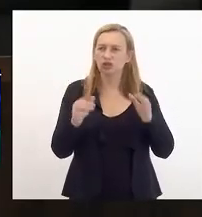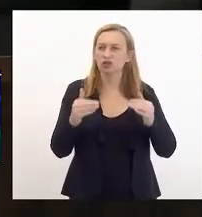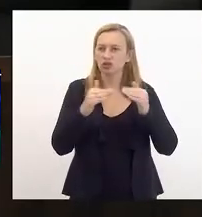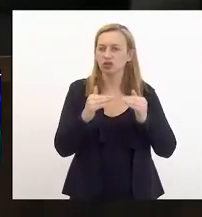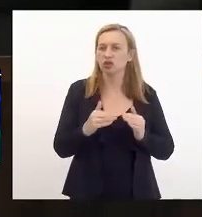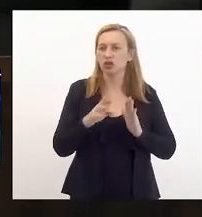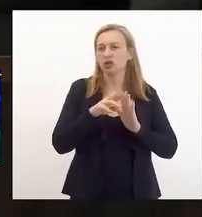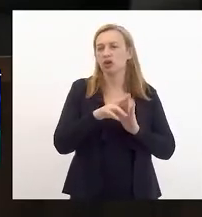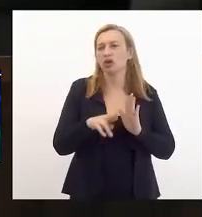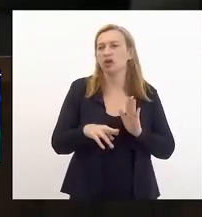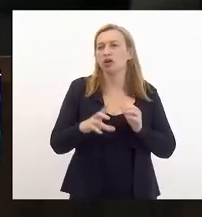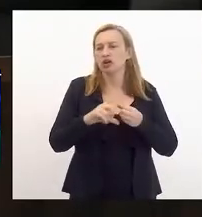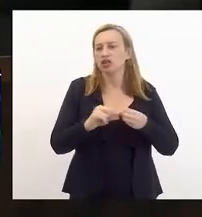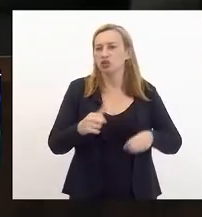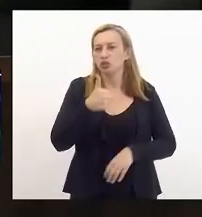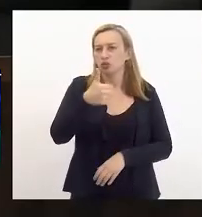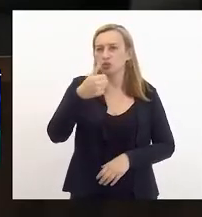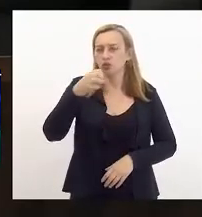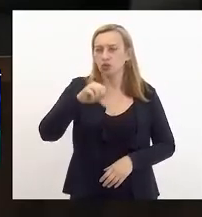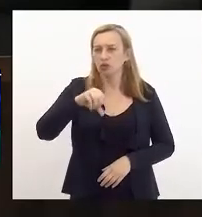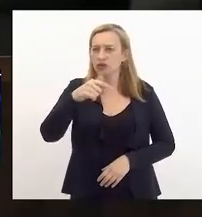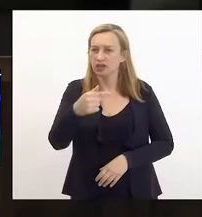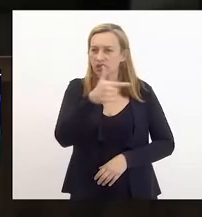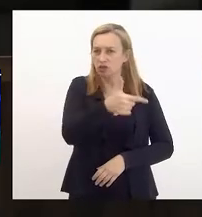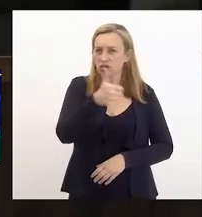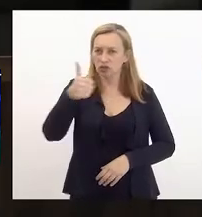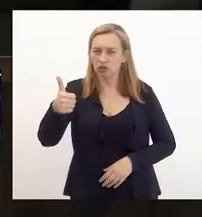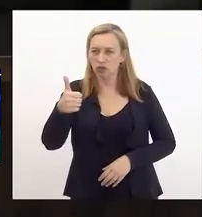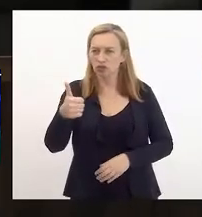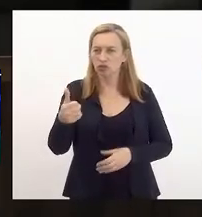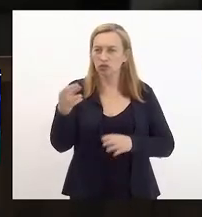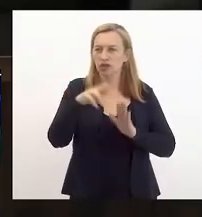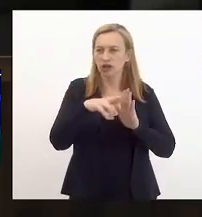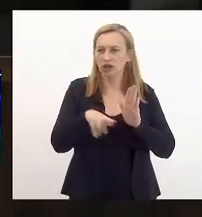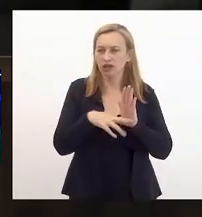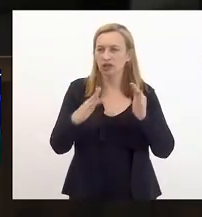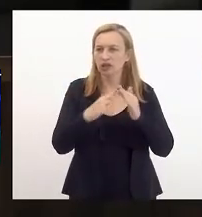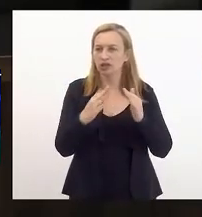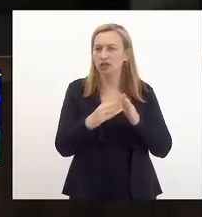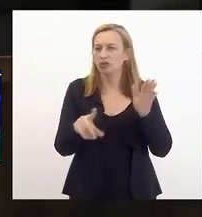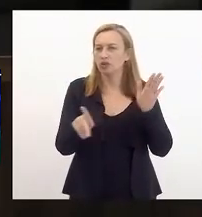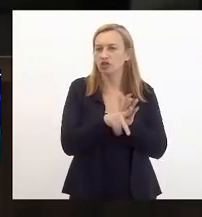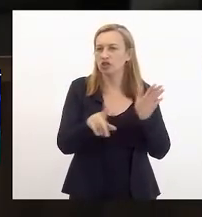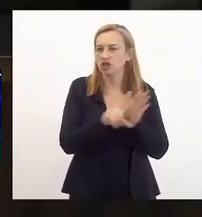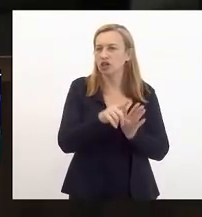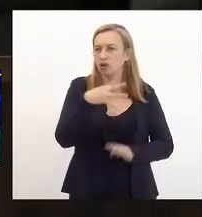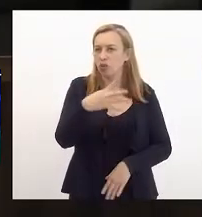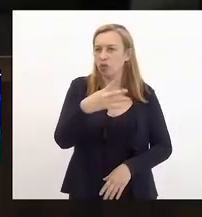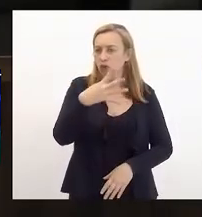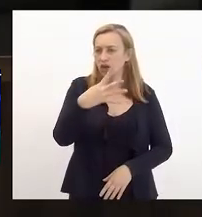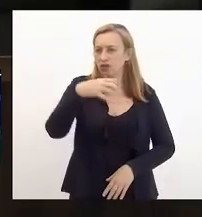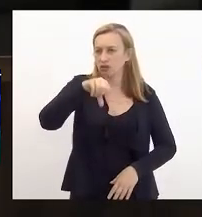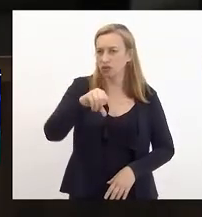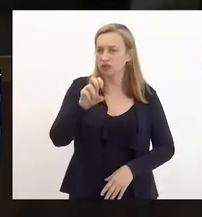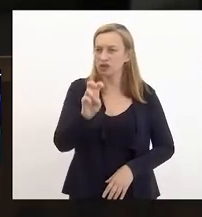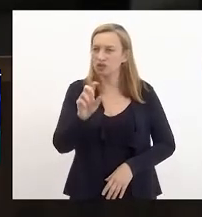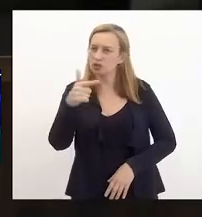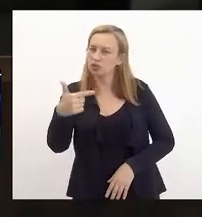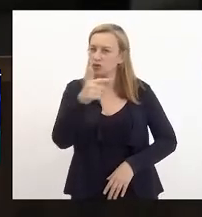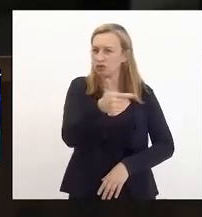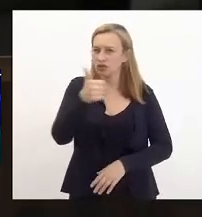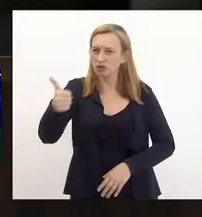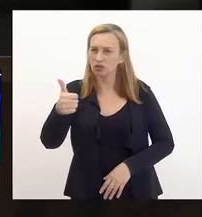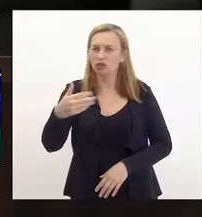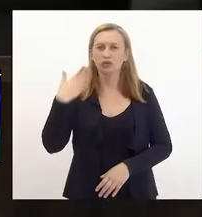com os artigos do 97A, 201 do Regimento Interno, projeto de lei 4952-21, de autoria do Poder Executivo,